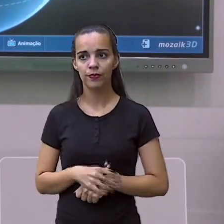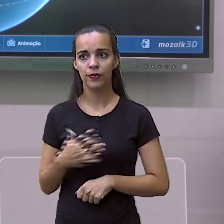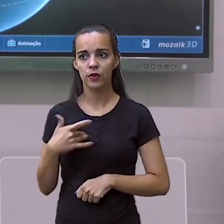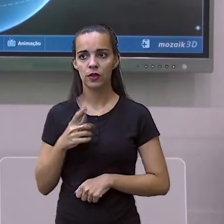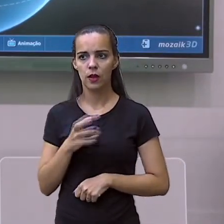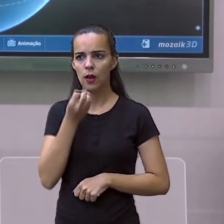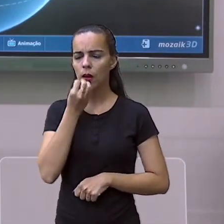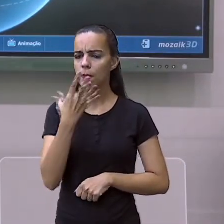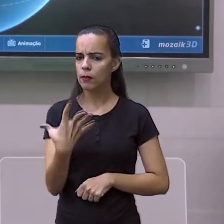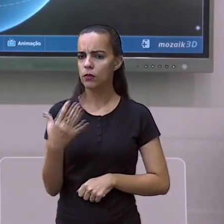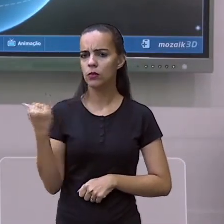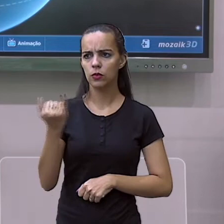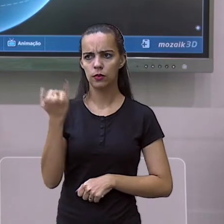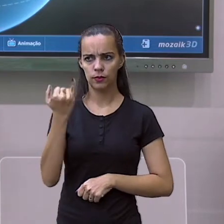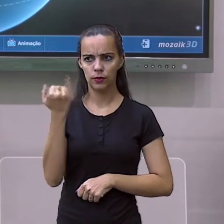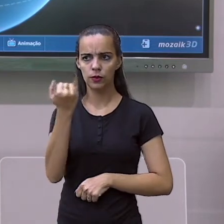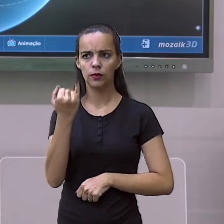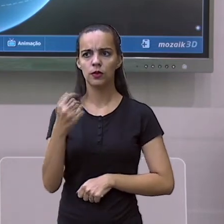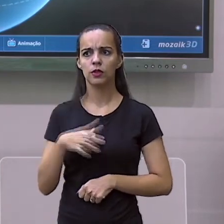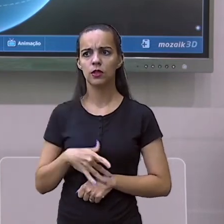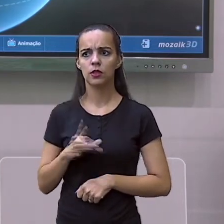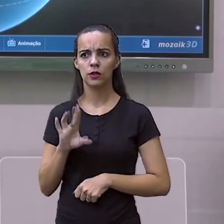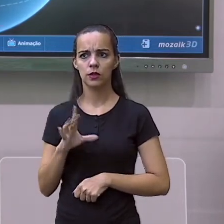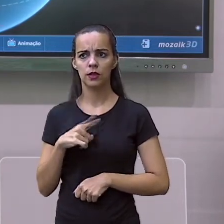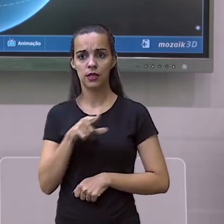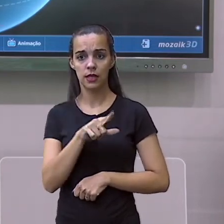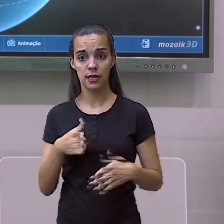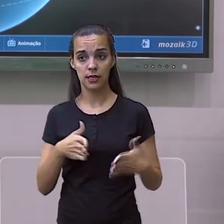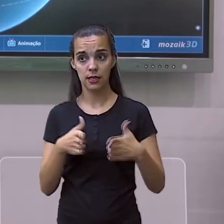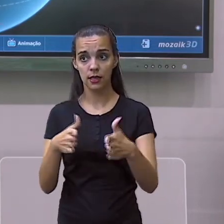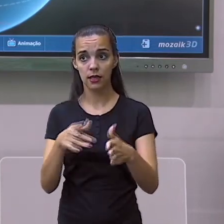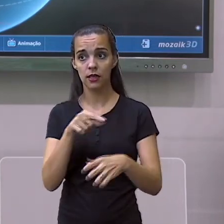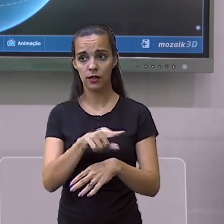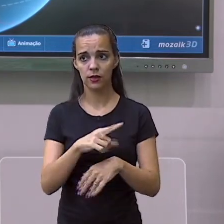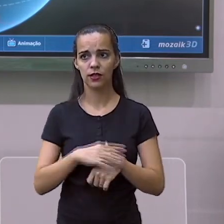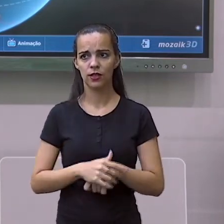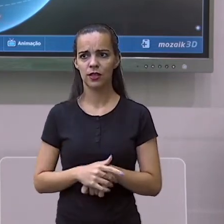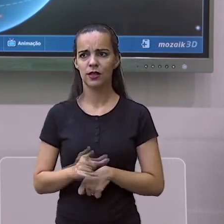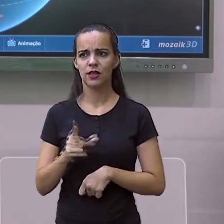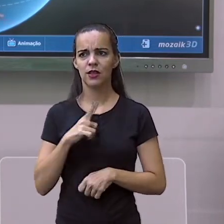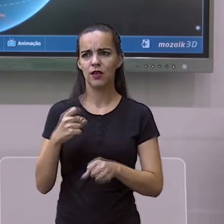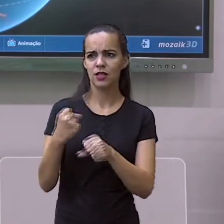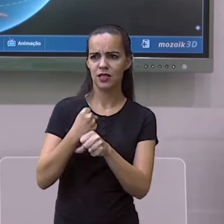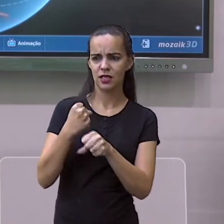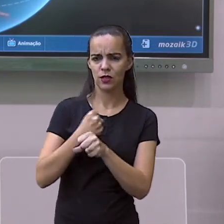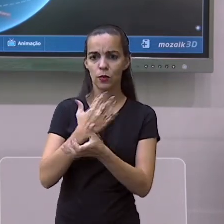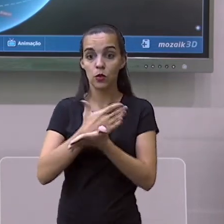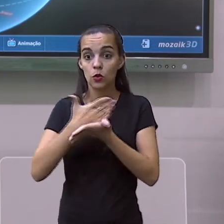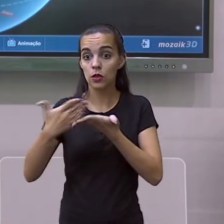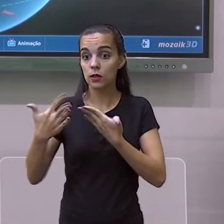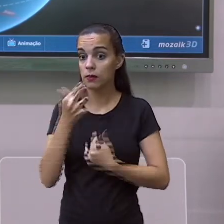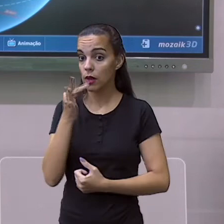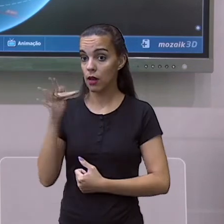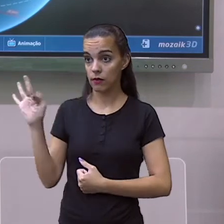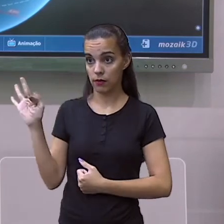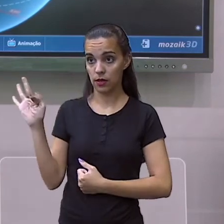muito importante. Outra coisa, o canal do Panamá começou a ser construído pelos franceses,